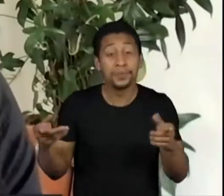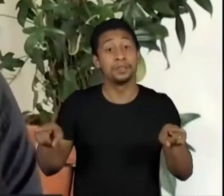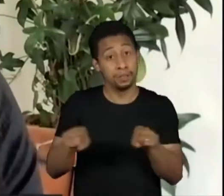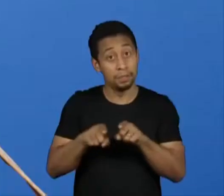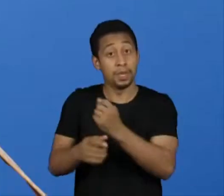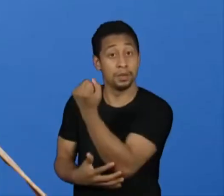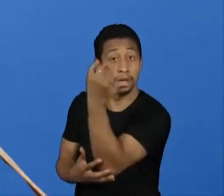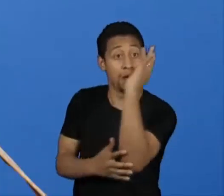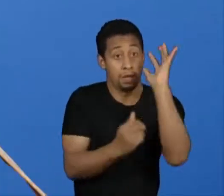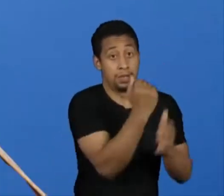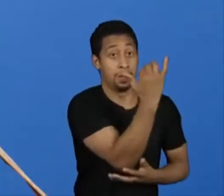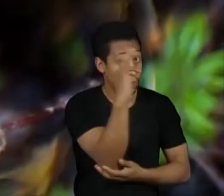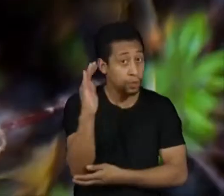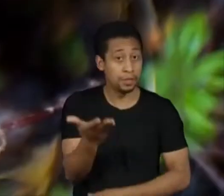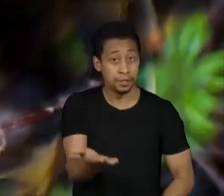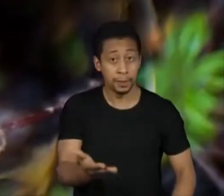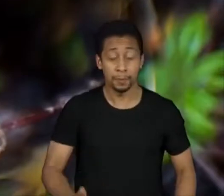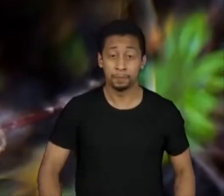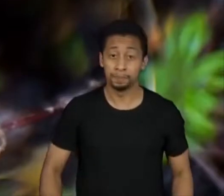natureza.